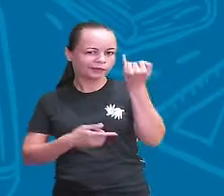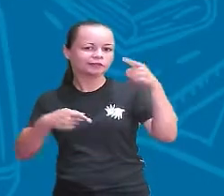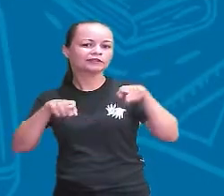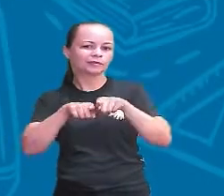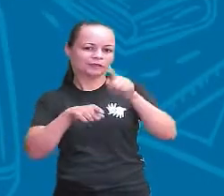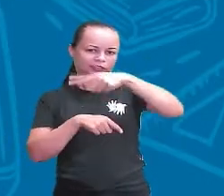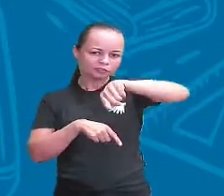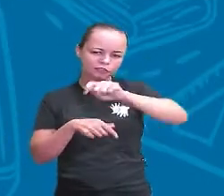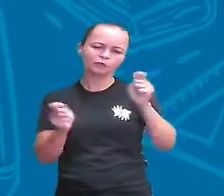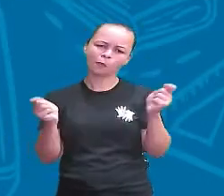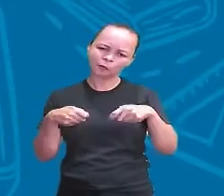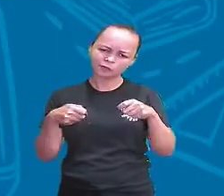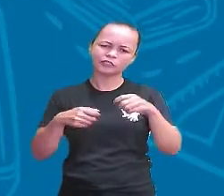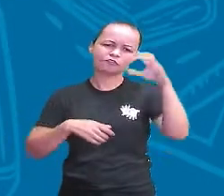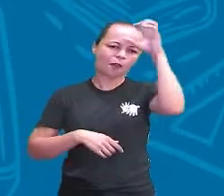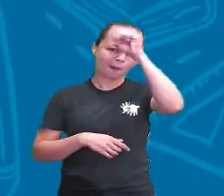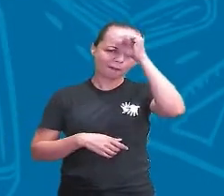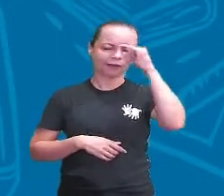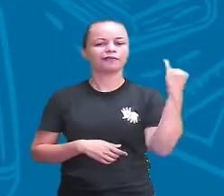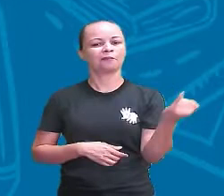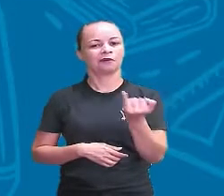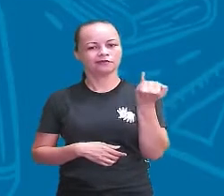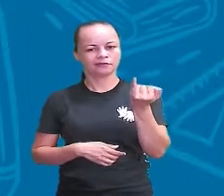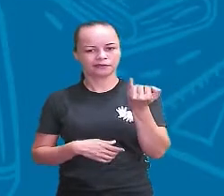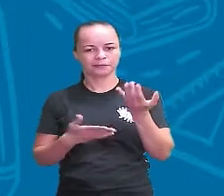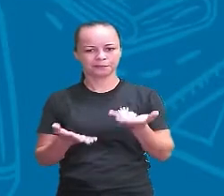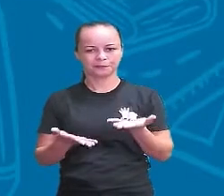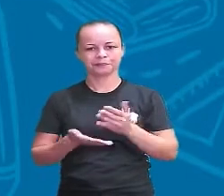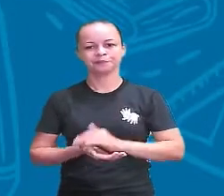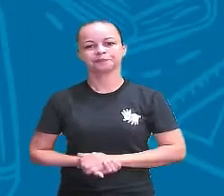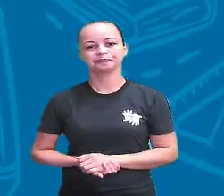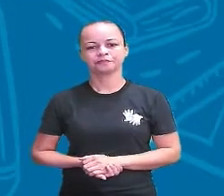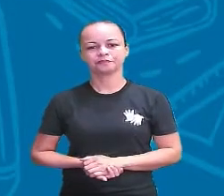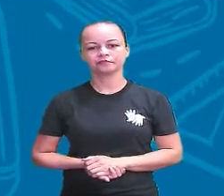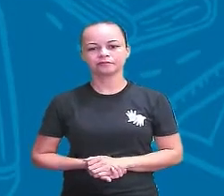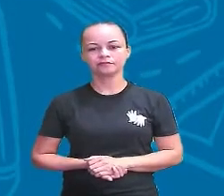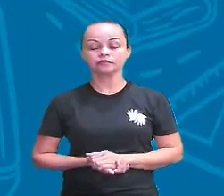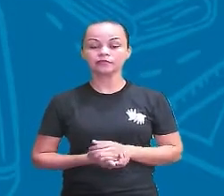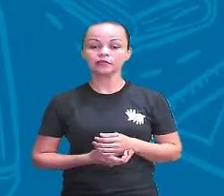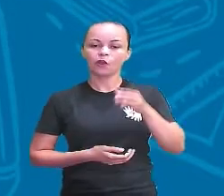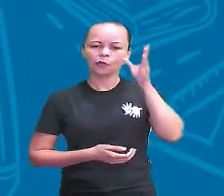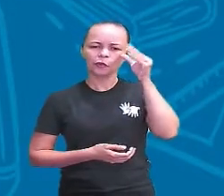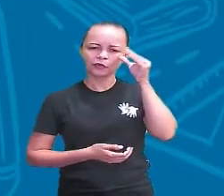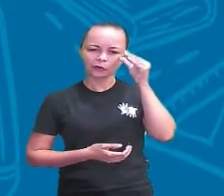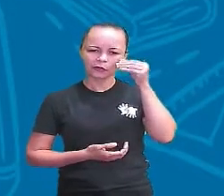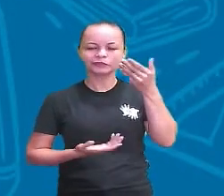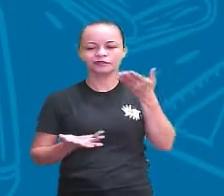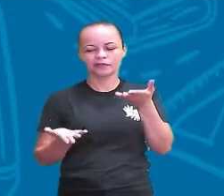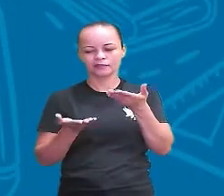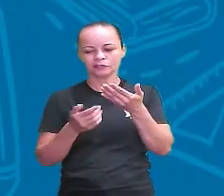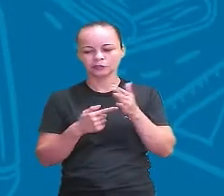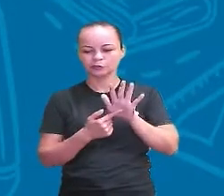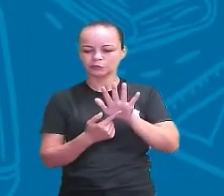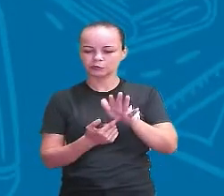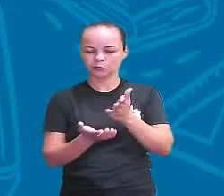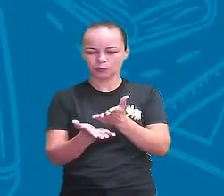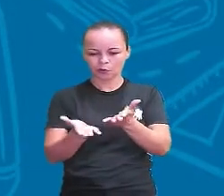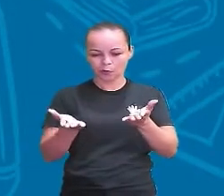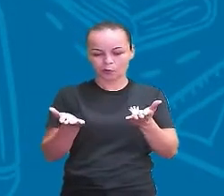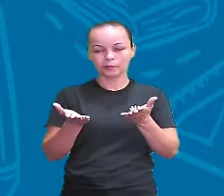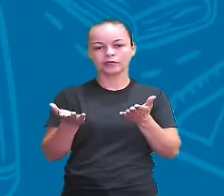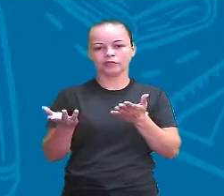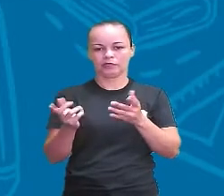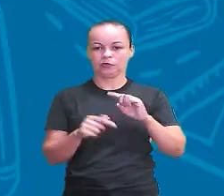aprendam, que é muito importante, tá bom? Vamos lá. E algumas curiosidades sobre o